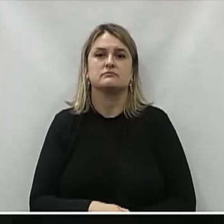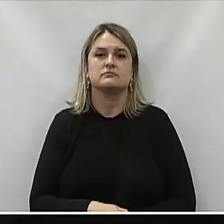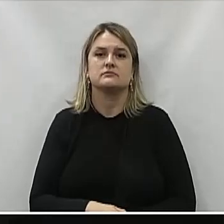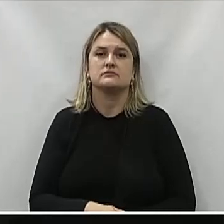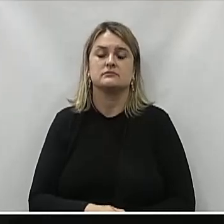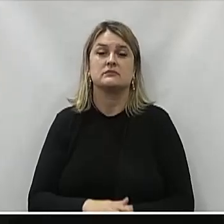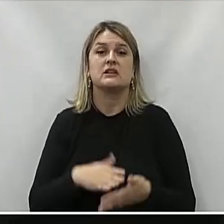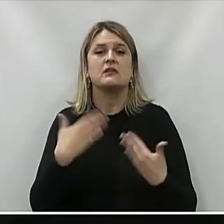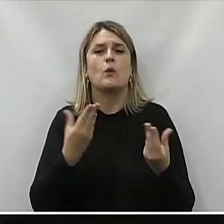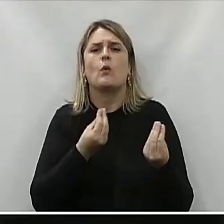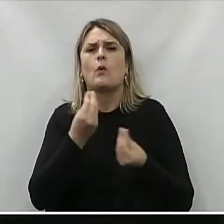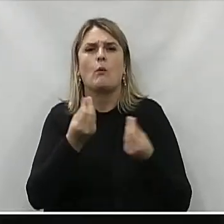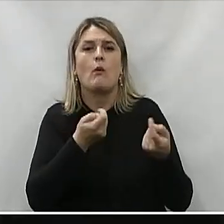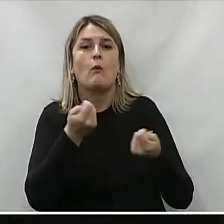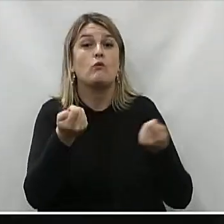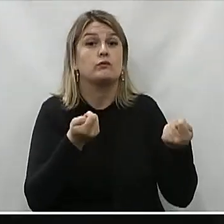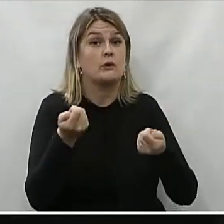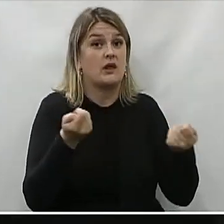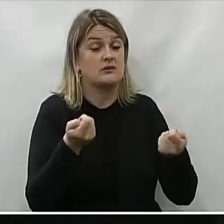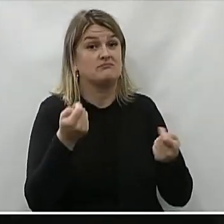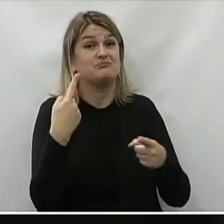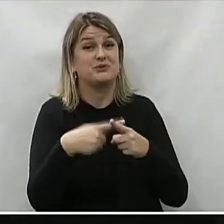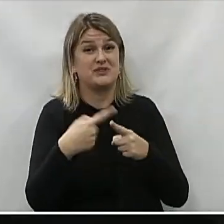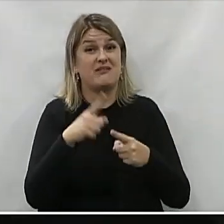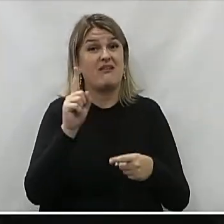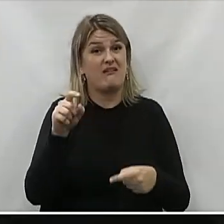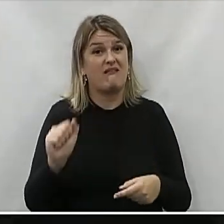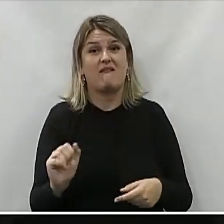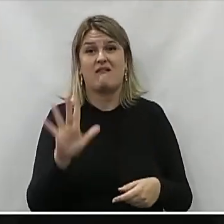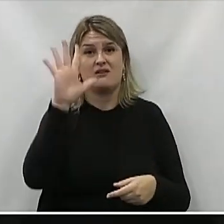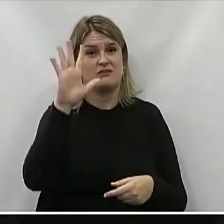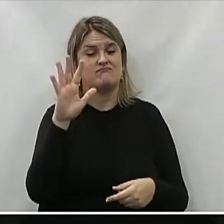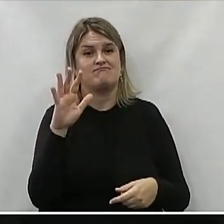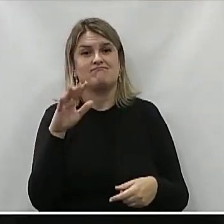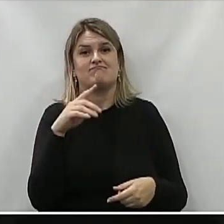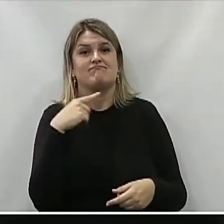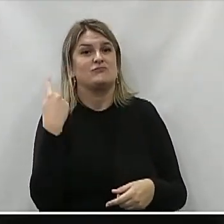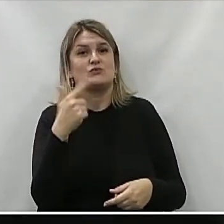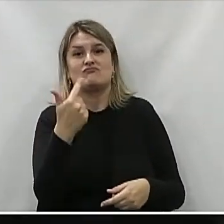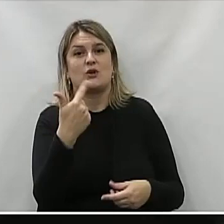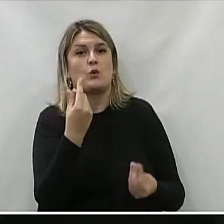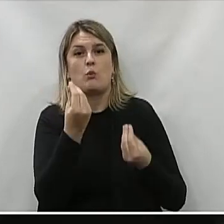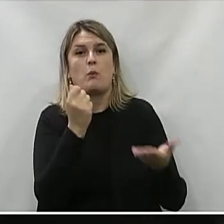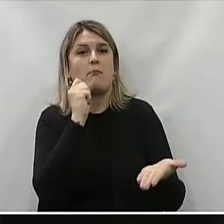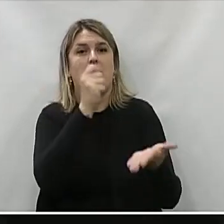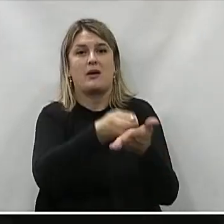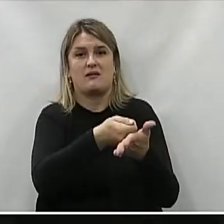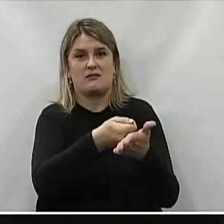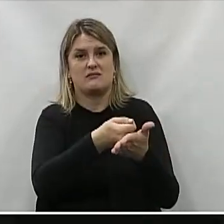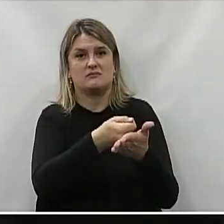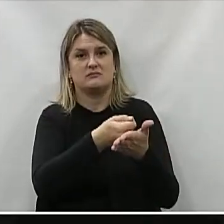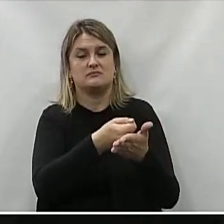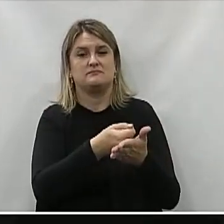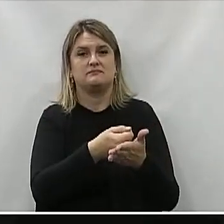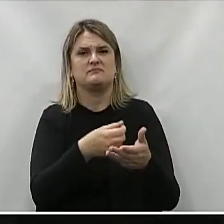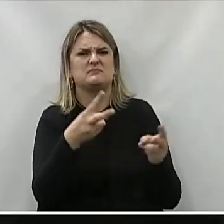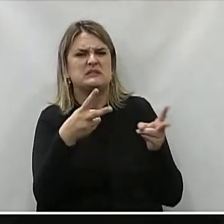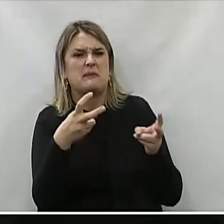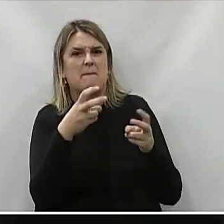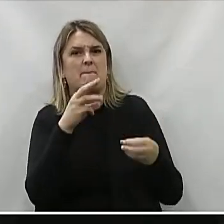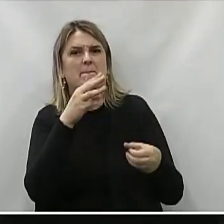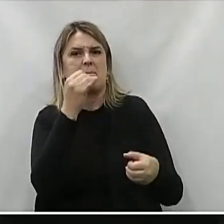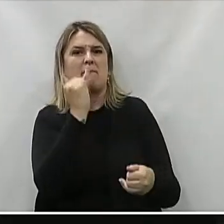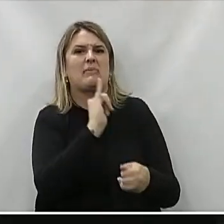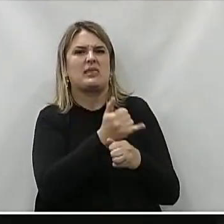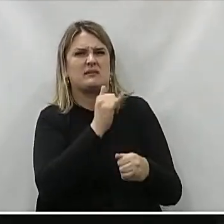Essas medidas Além de ser caras para o município Não tem viabilidade financeira De você instalar um detector de metal E uma